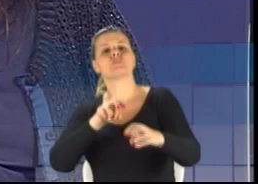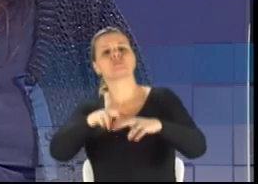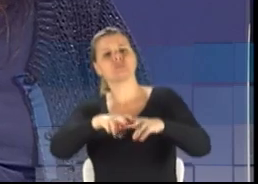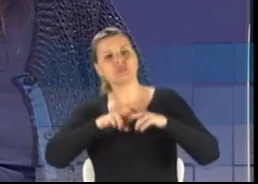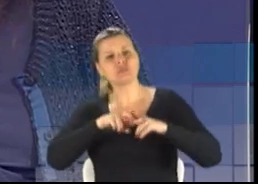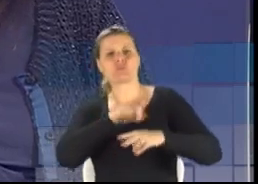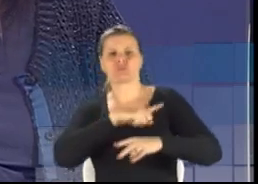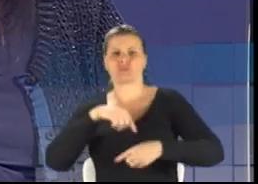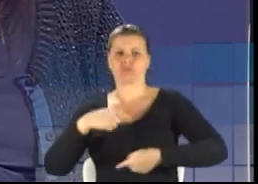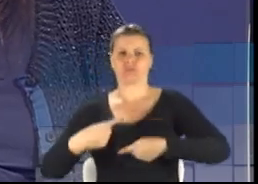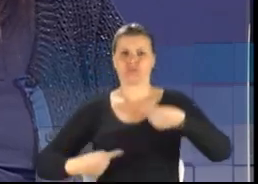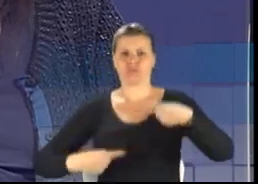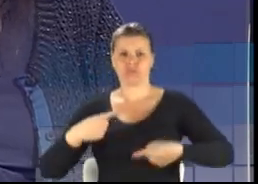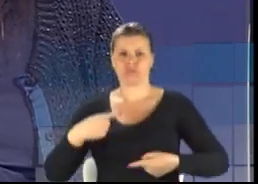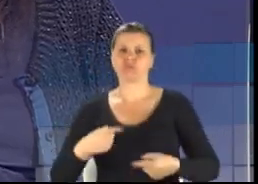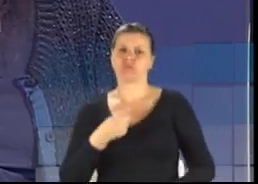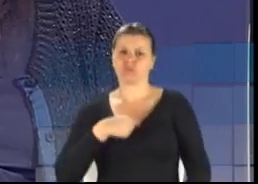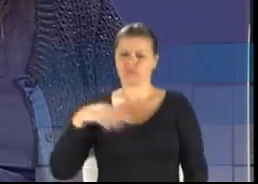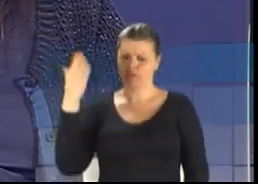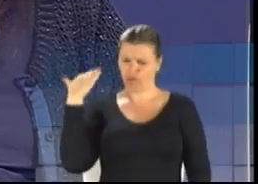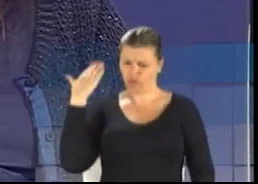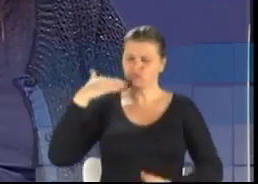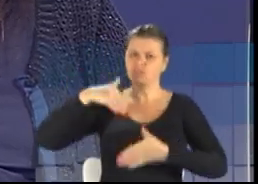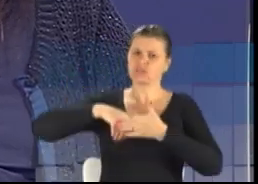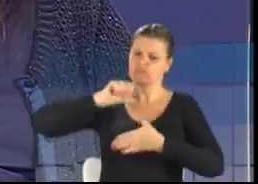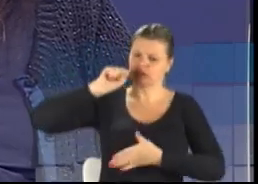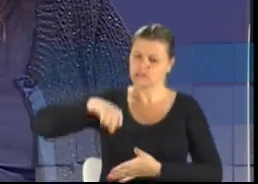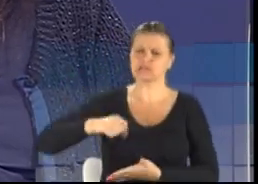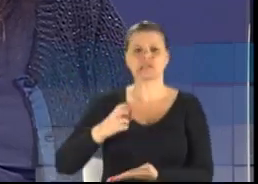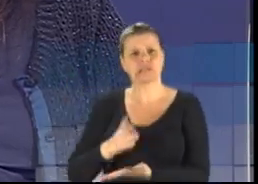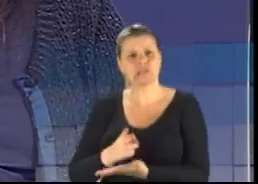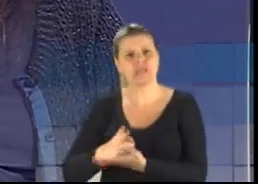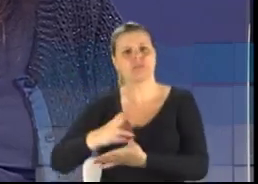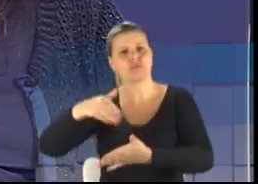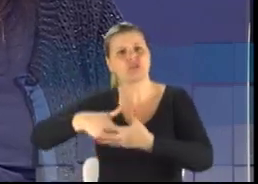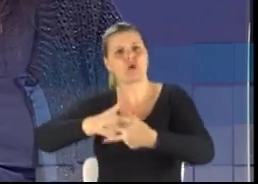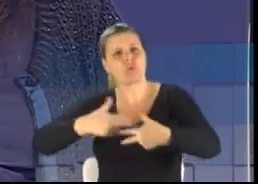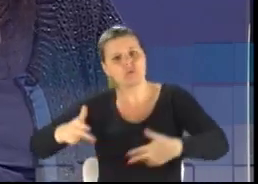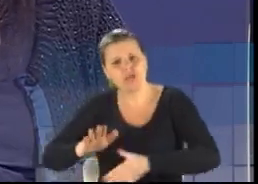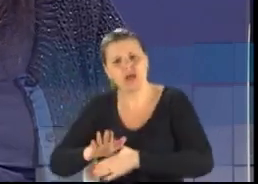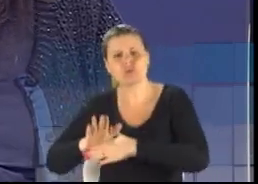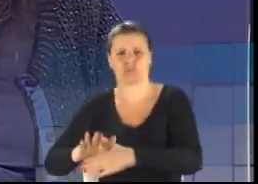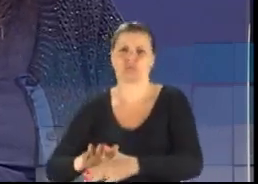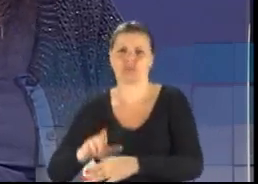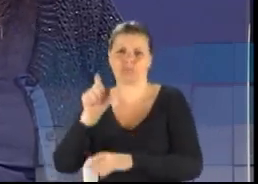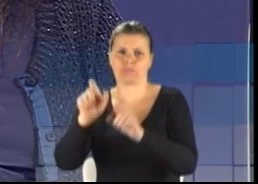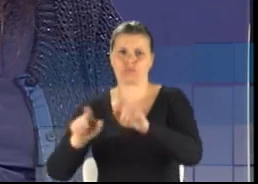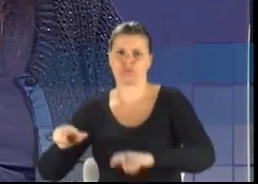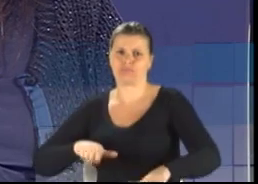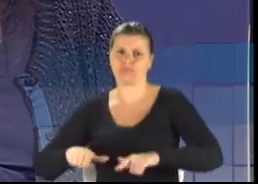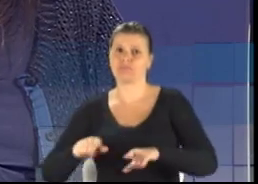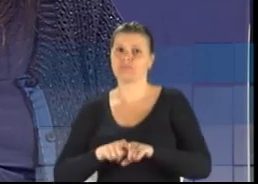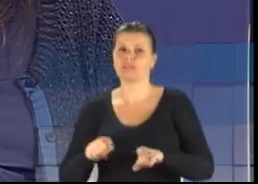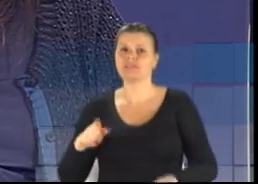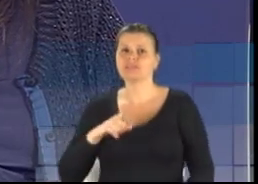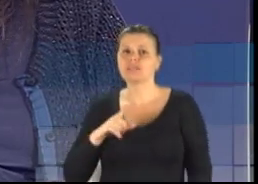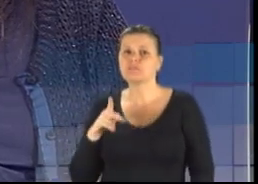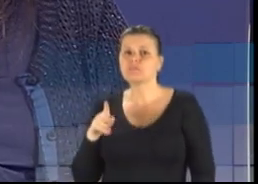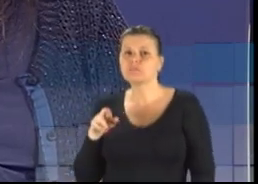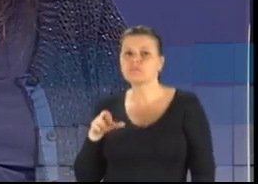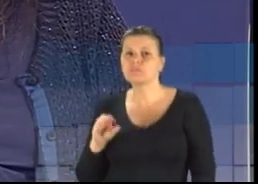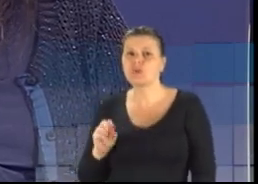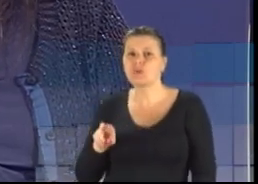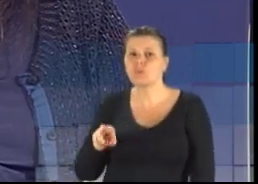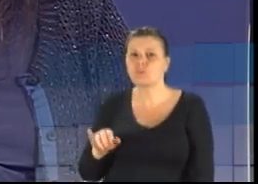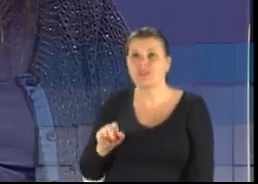discussão. A gente votou sim e sempre vai votar em medidas que beneficiem o trabalhador. Mas tu sabe que tem ProUni lá na Estácio de Sá,